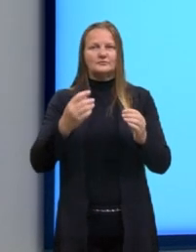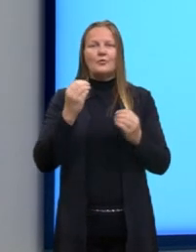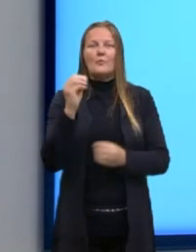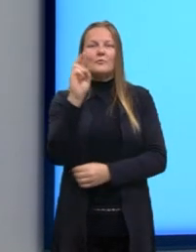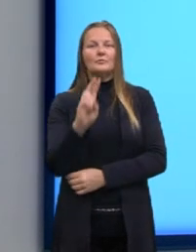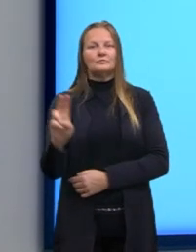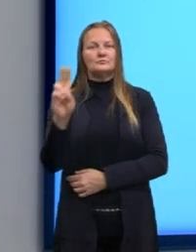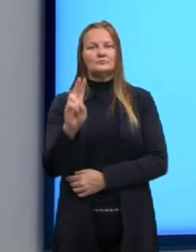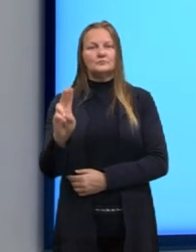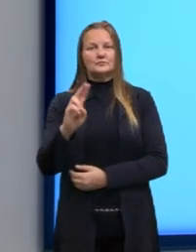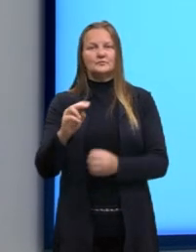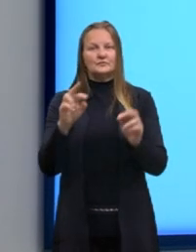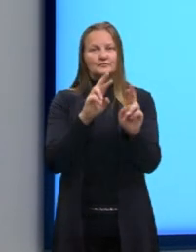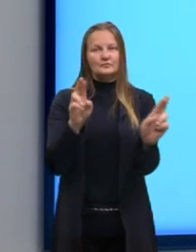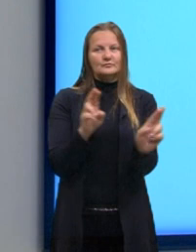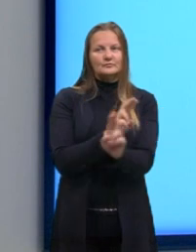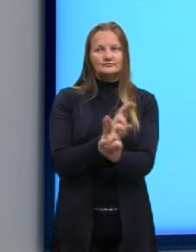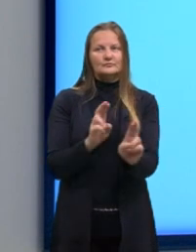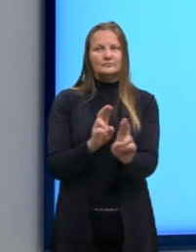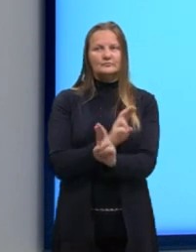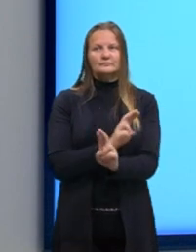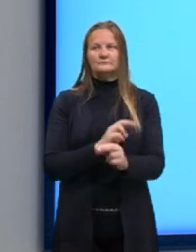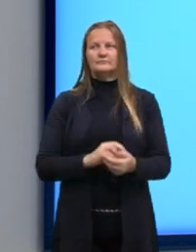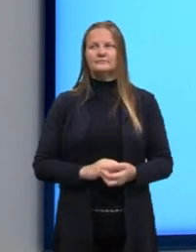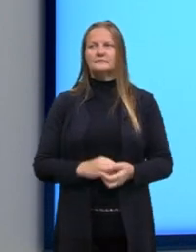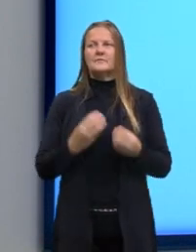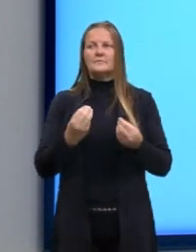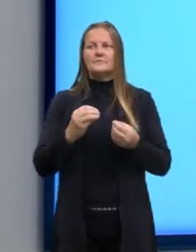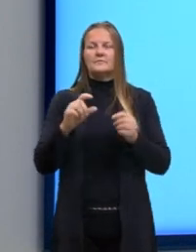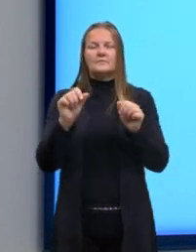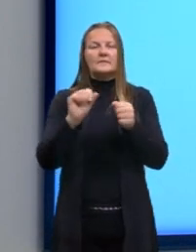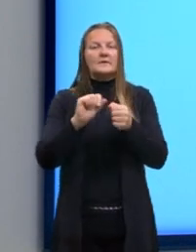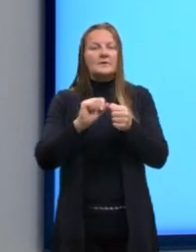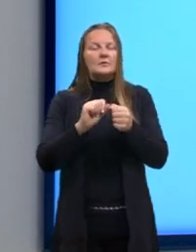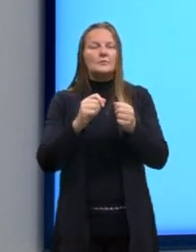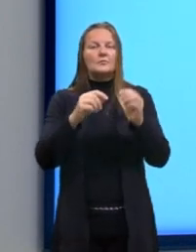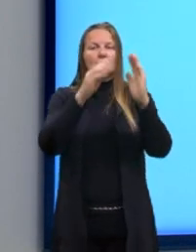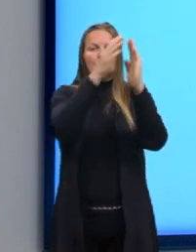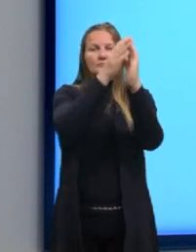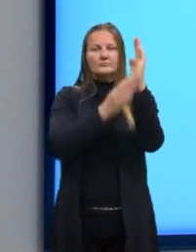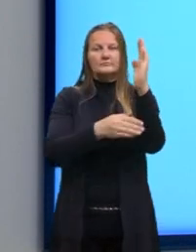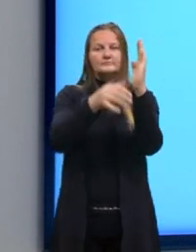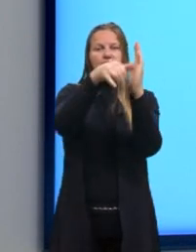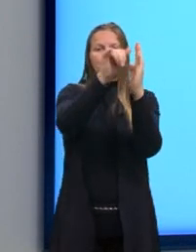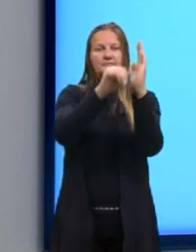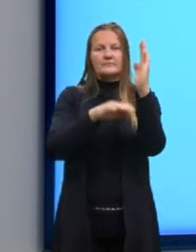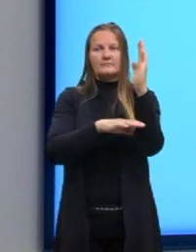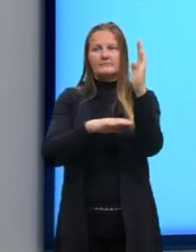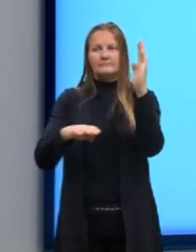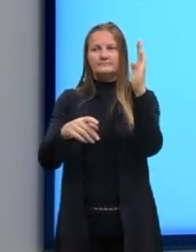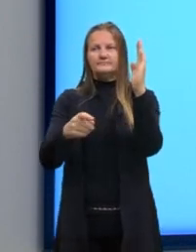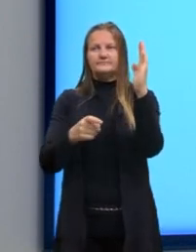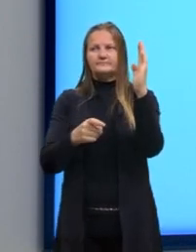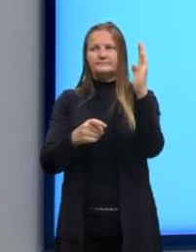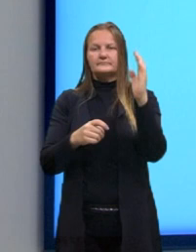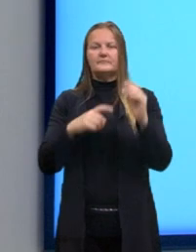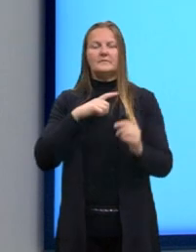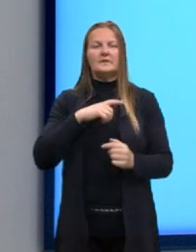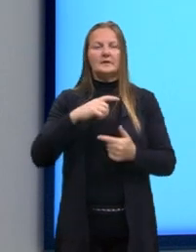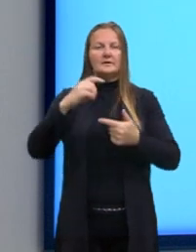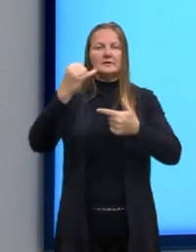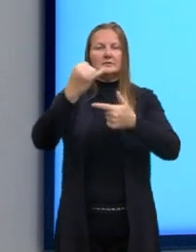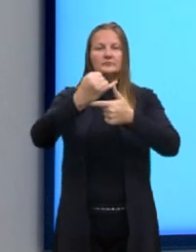né? Essa relação. Ela surge, então, justamente porque nós teríamos um triângulo